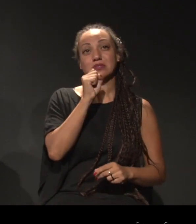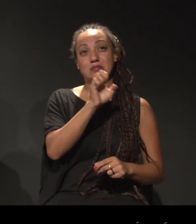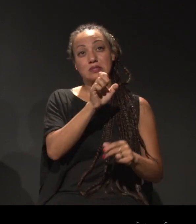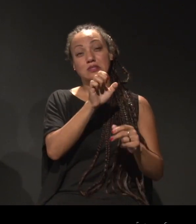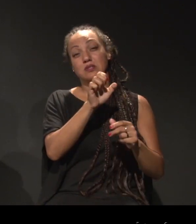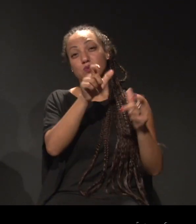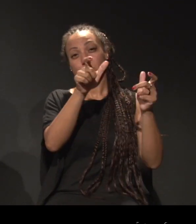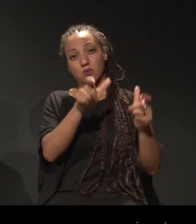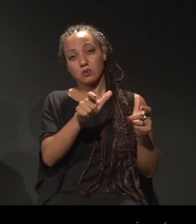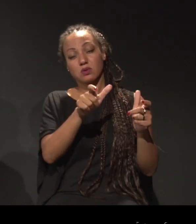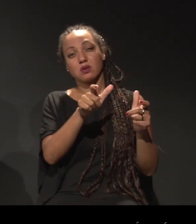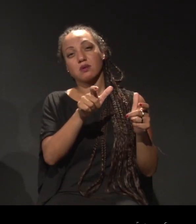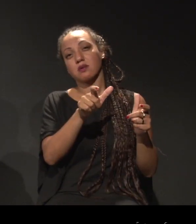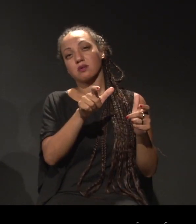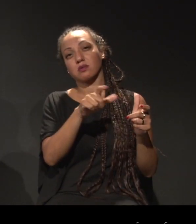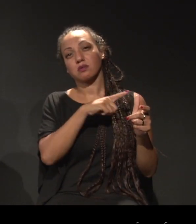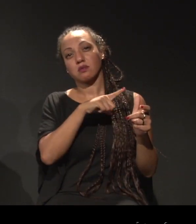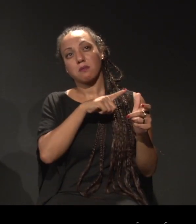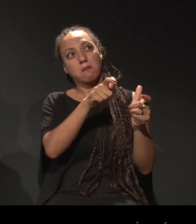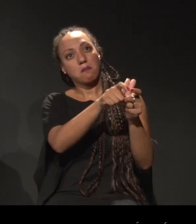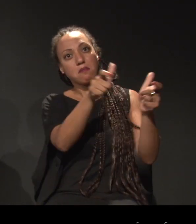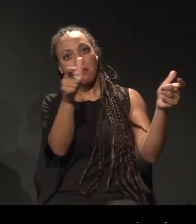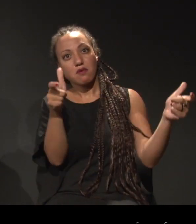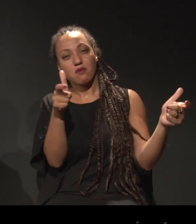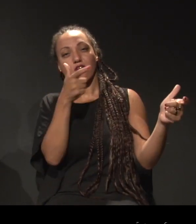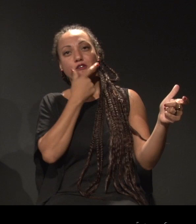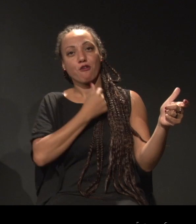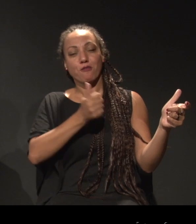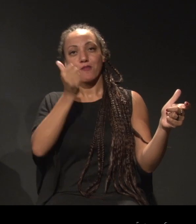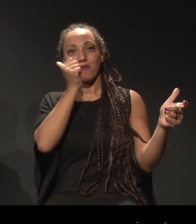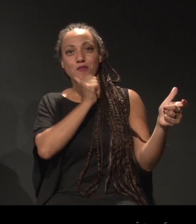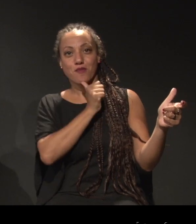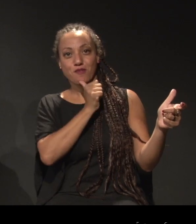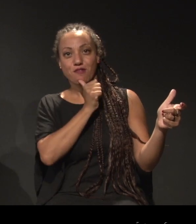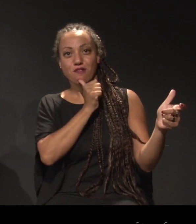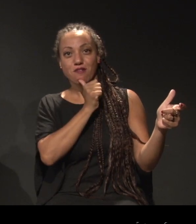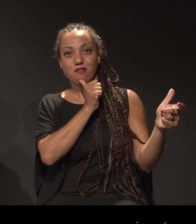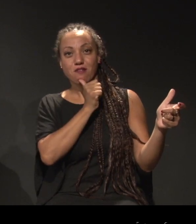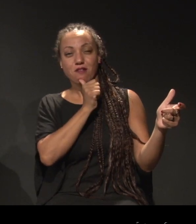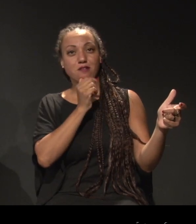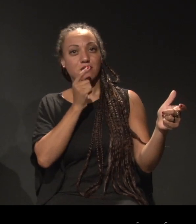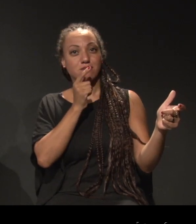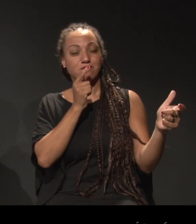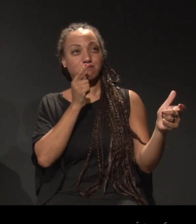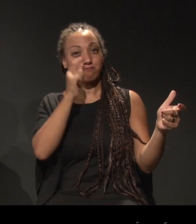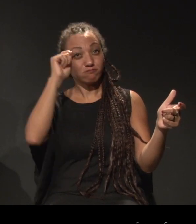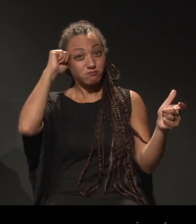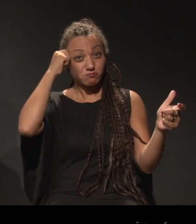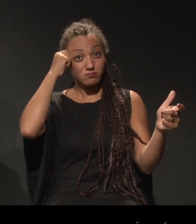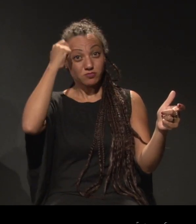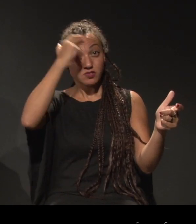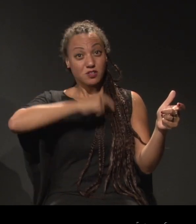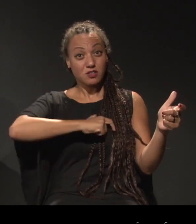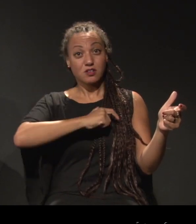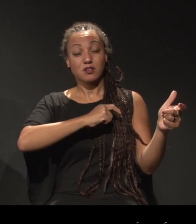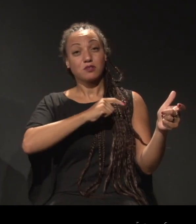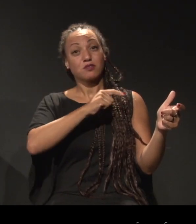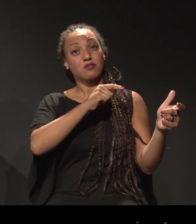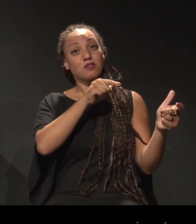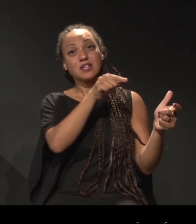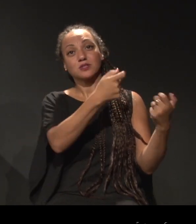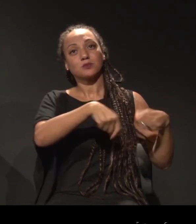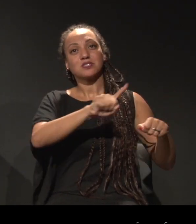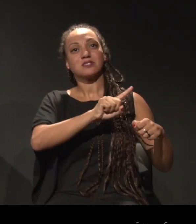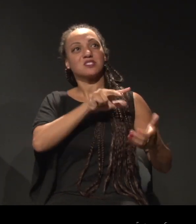de homens e mulheres de pele preta, porque eles também não precisam se colocar